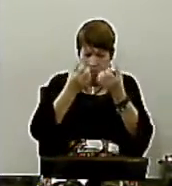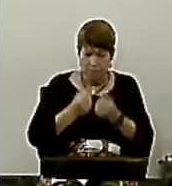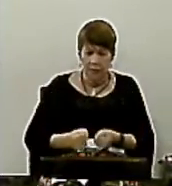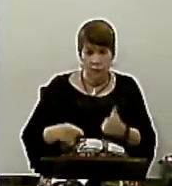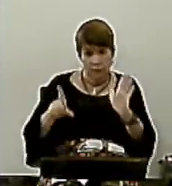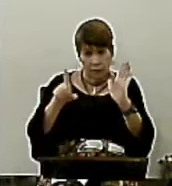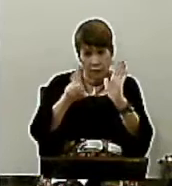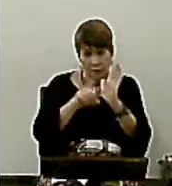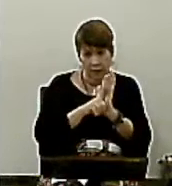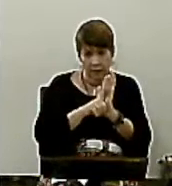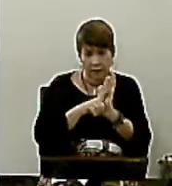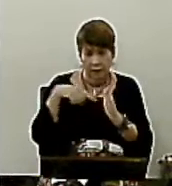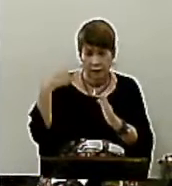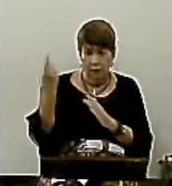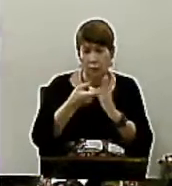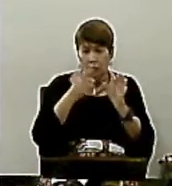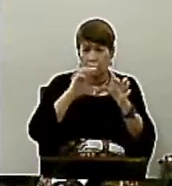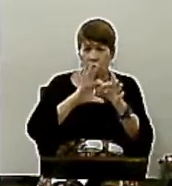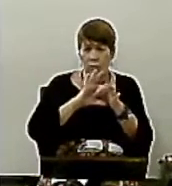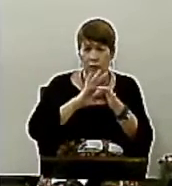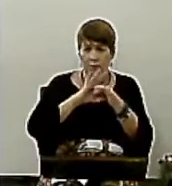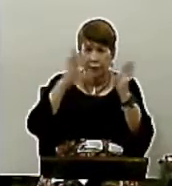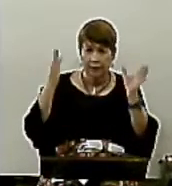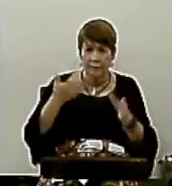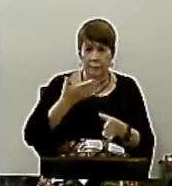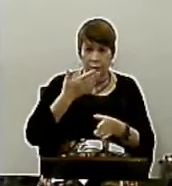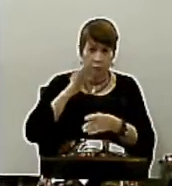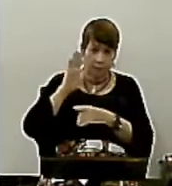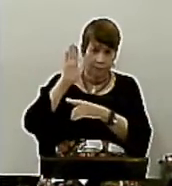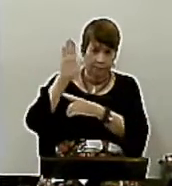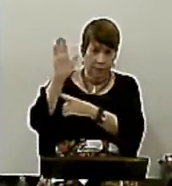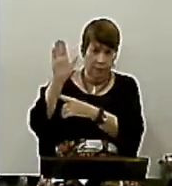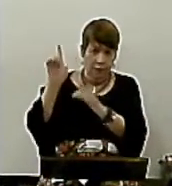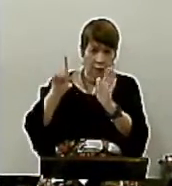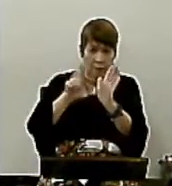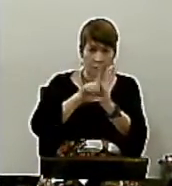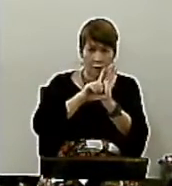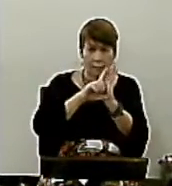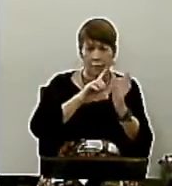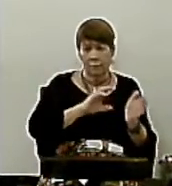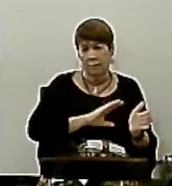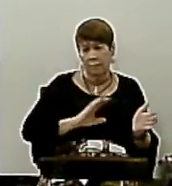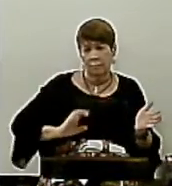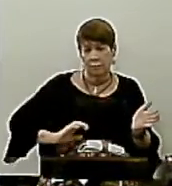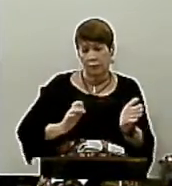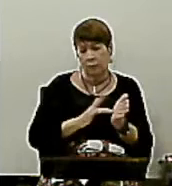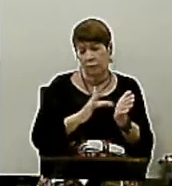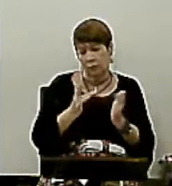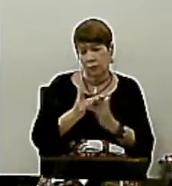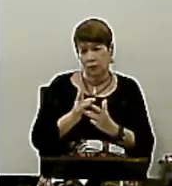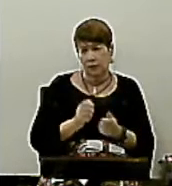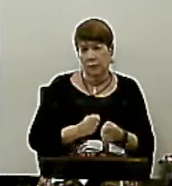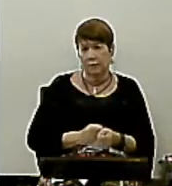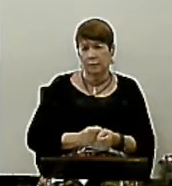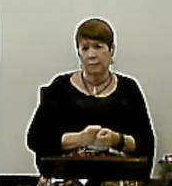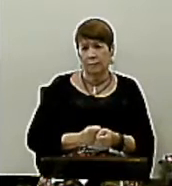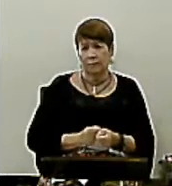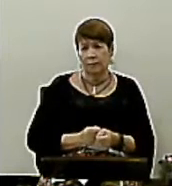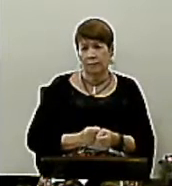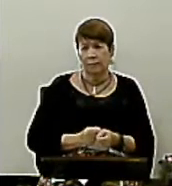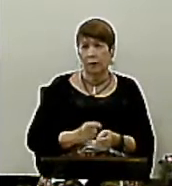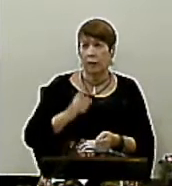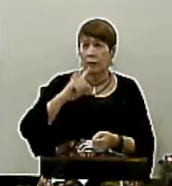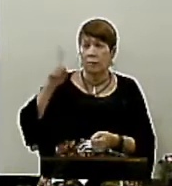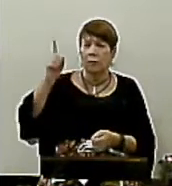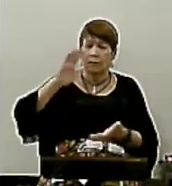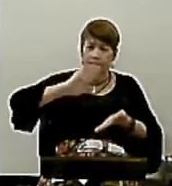ele não nos liberta de cumprir a lei em Cristo Jesus Deus não destruiu